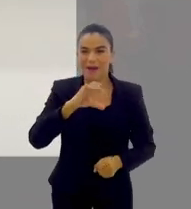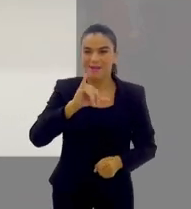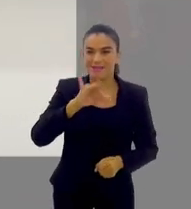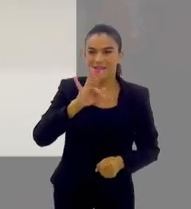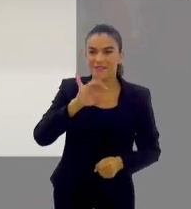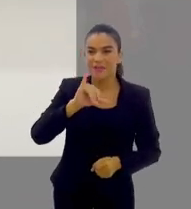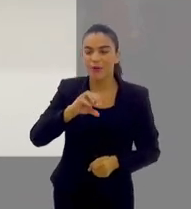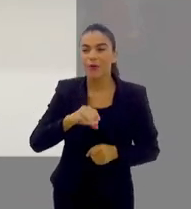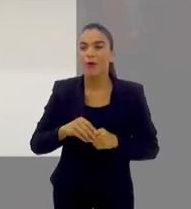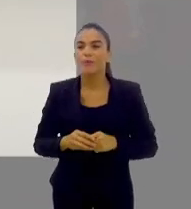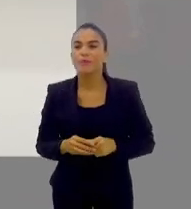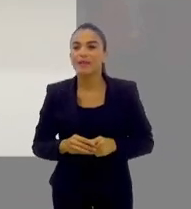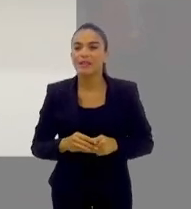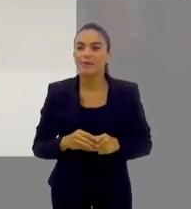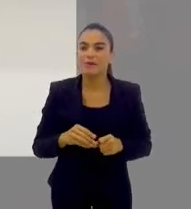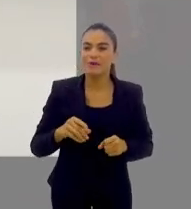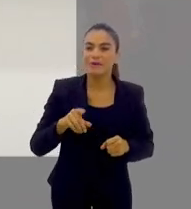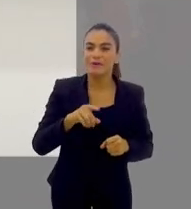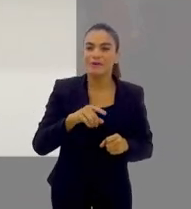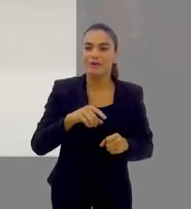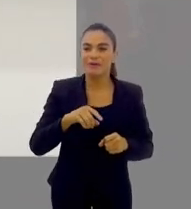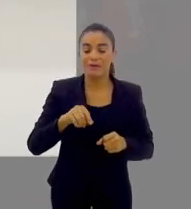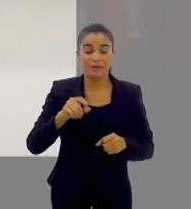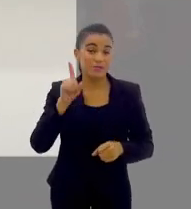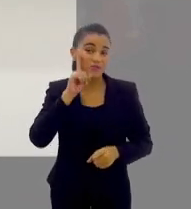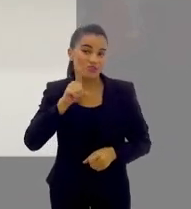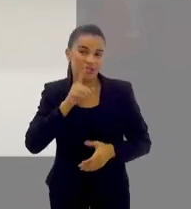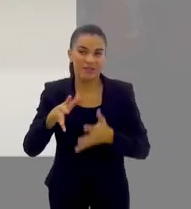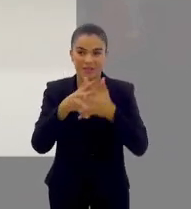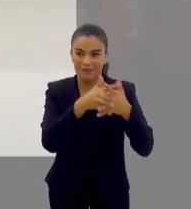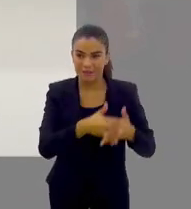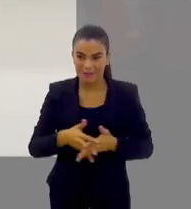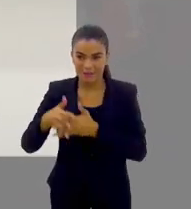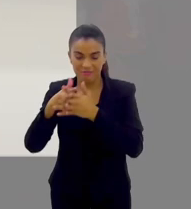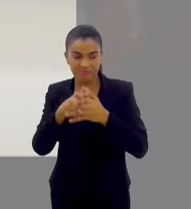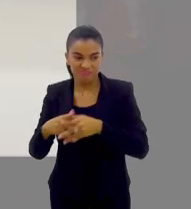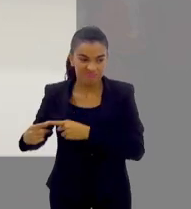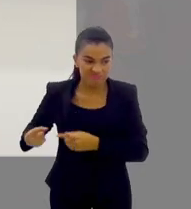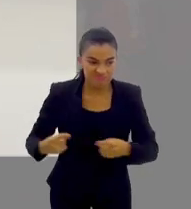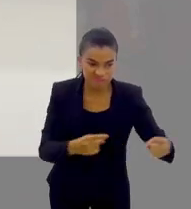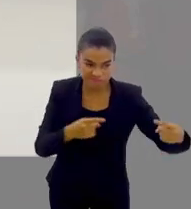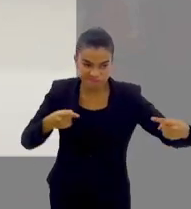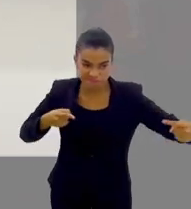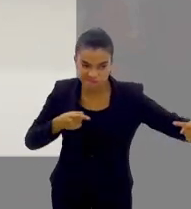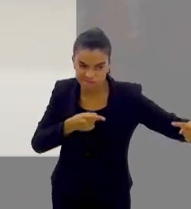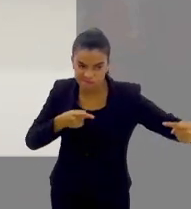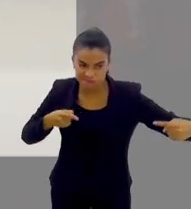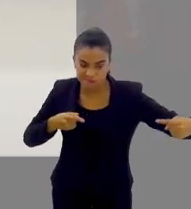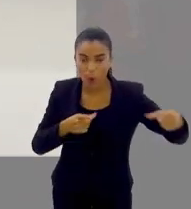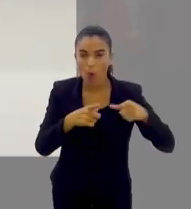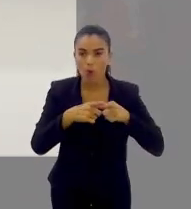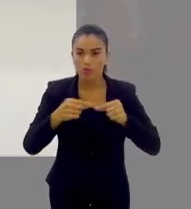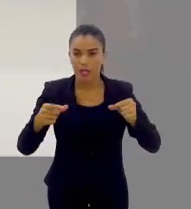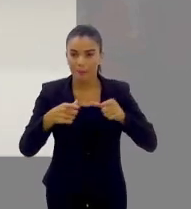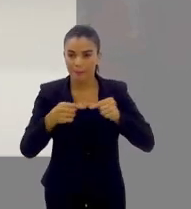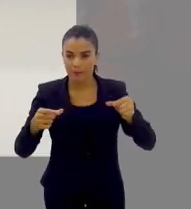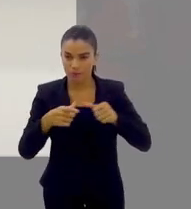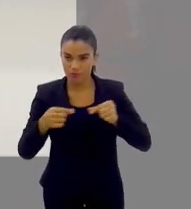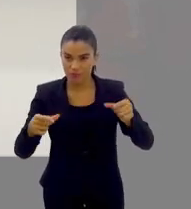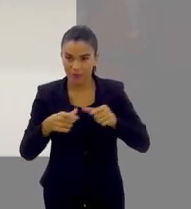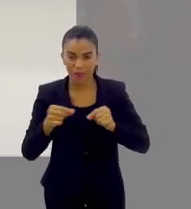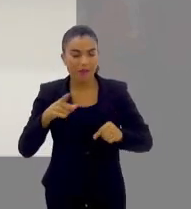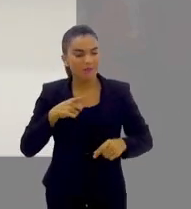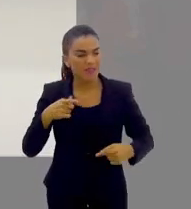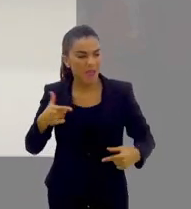levam aquela pancada em Pearl Harbor, ele começa a fazer retaliação ao Japão. Então, tem todos aqueles